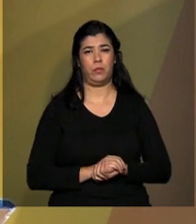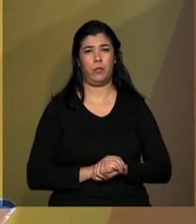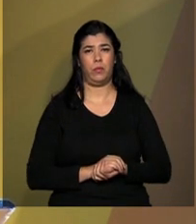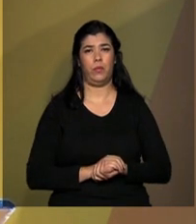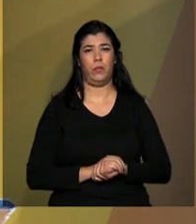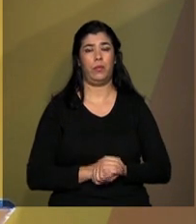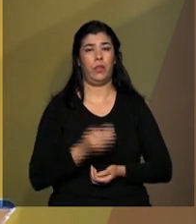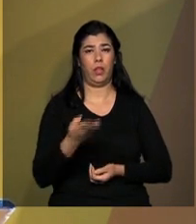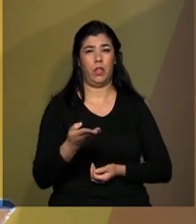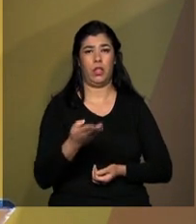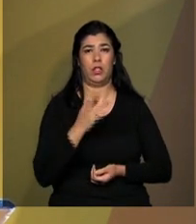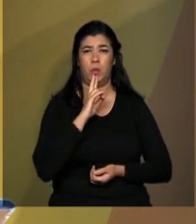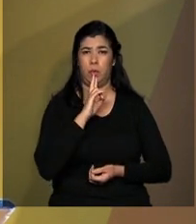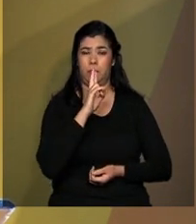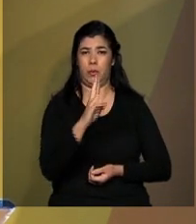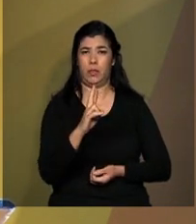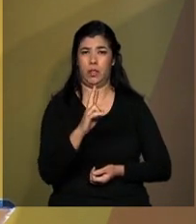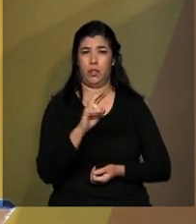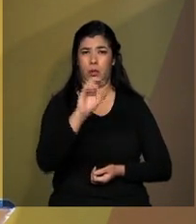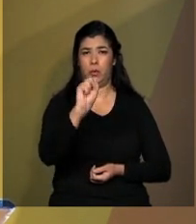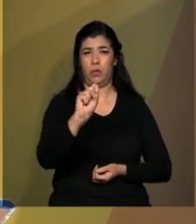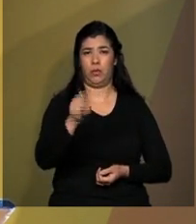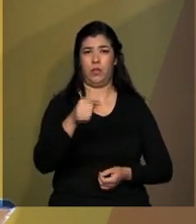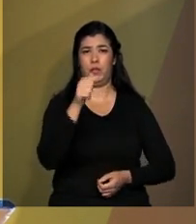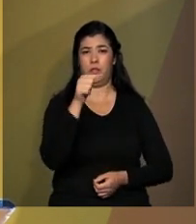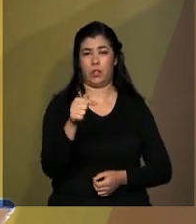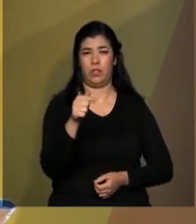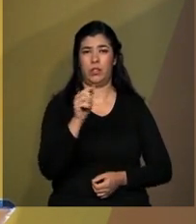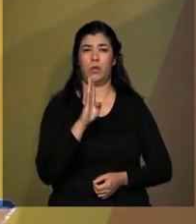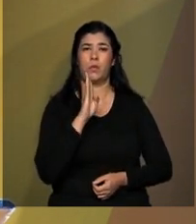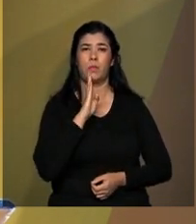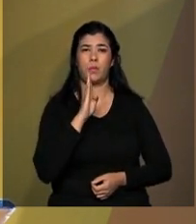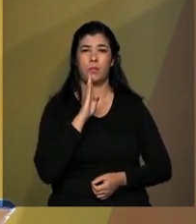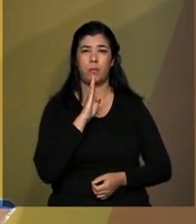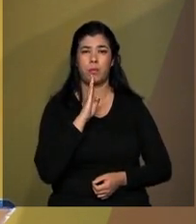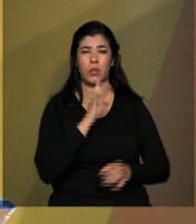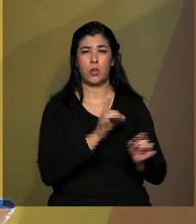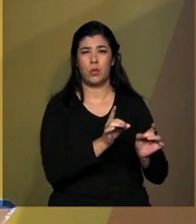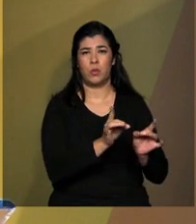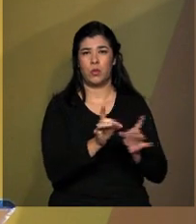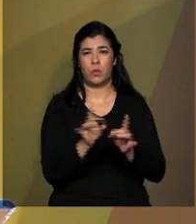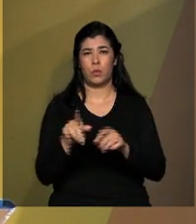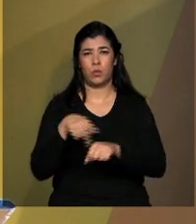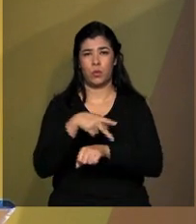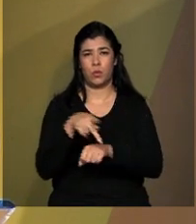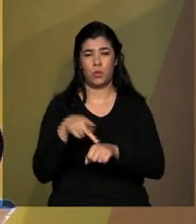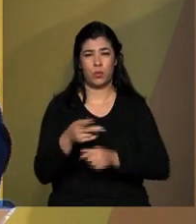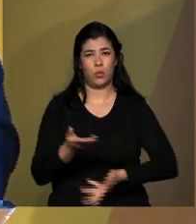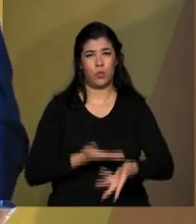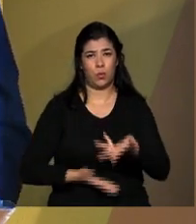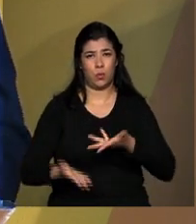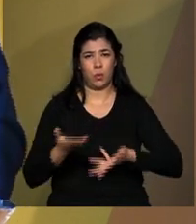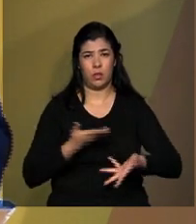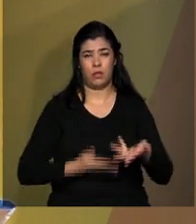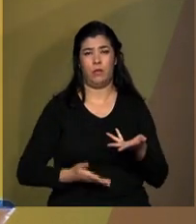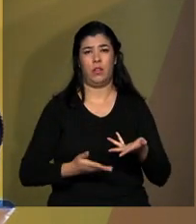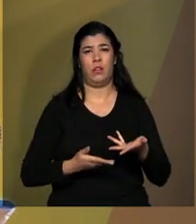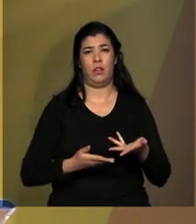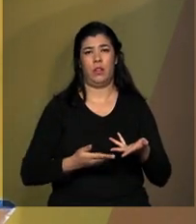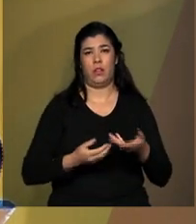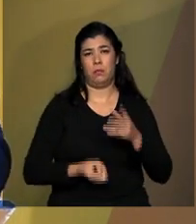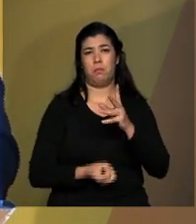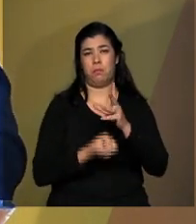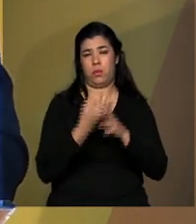Isso tem resultado em 8,7 bilhões de exportações de serviços e bens